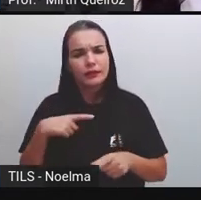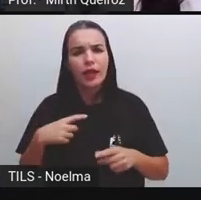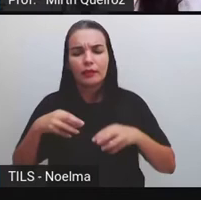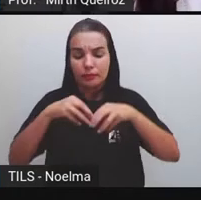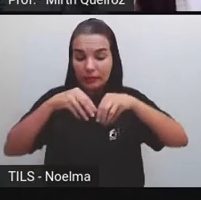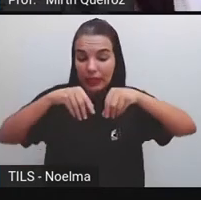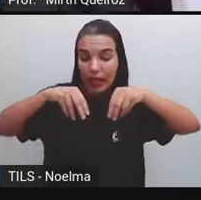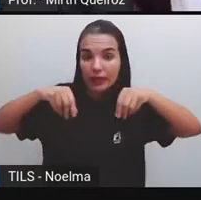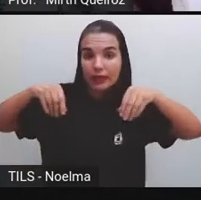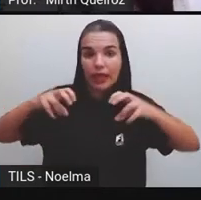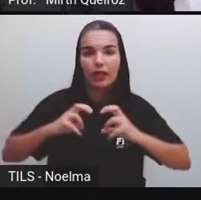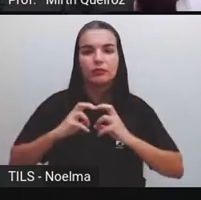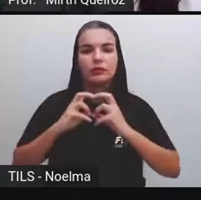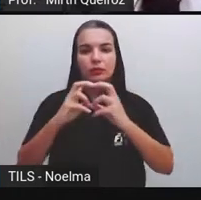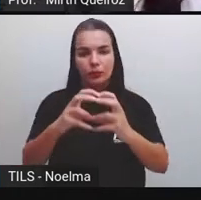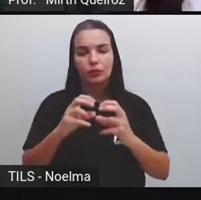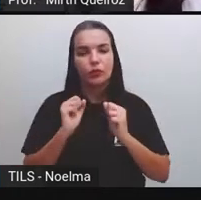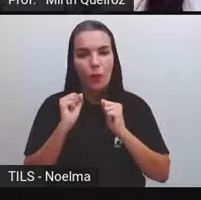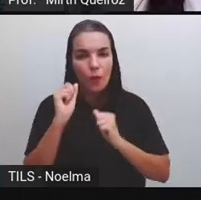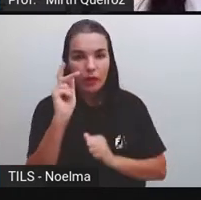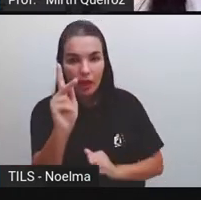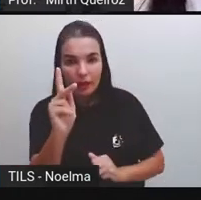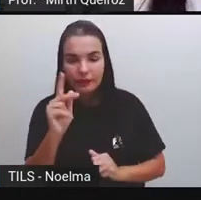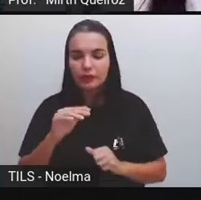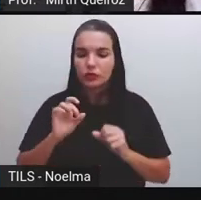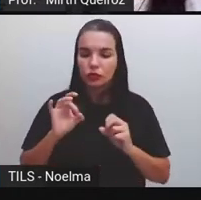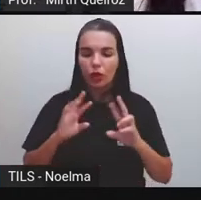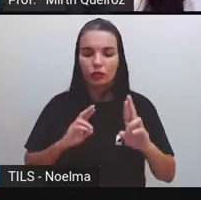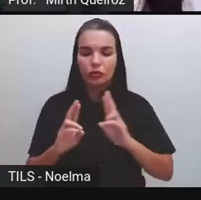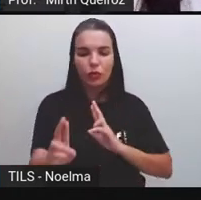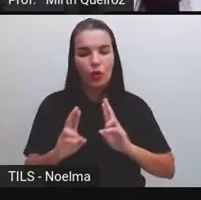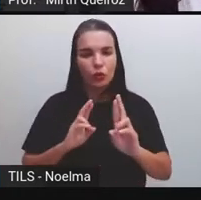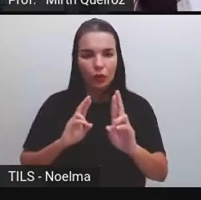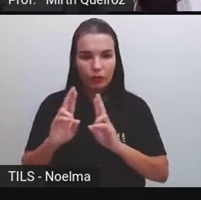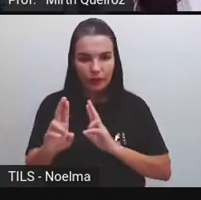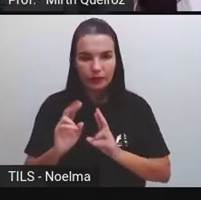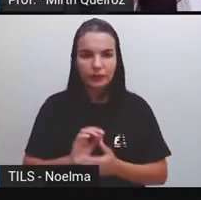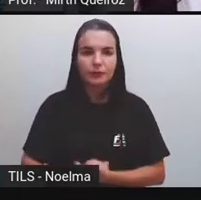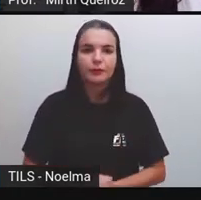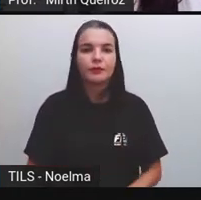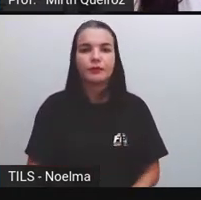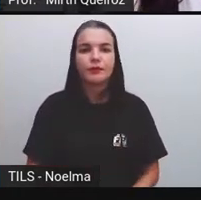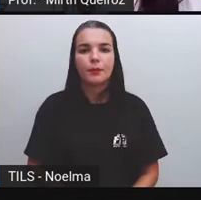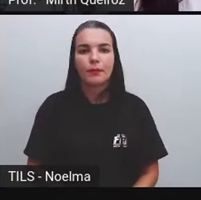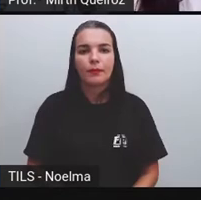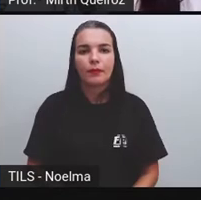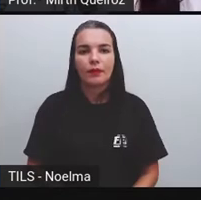transporte terrestres. Circulam em nossas rodovias, né?